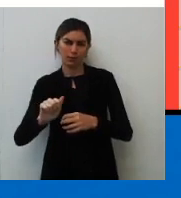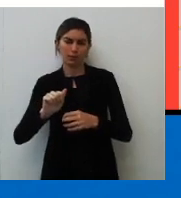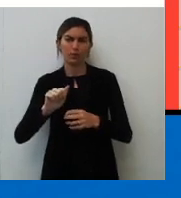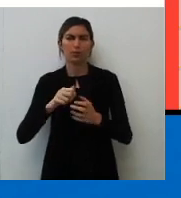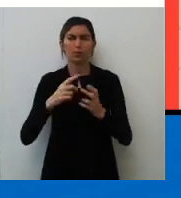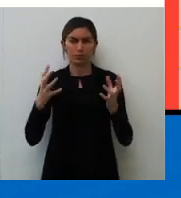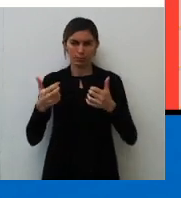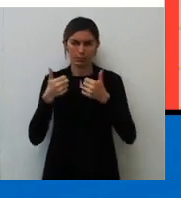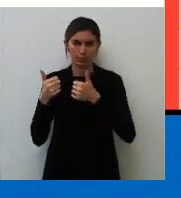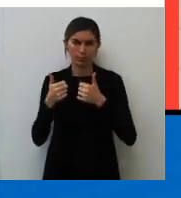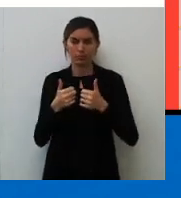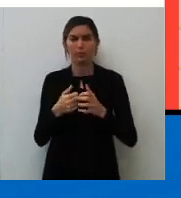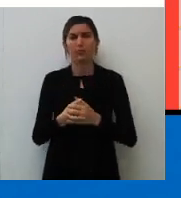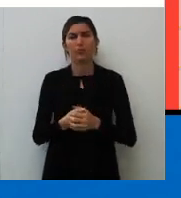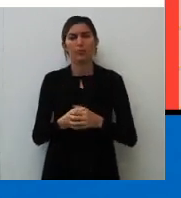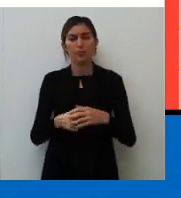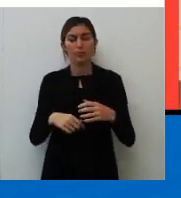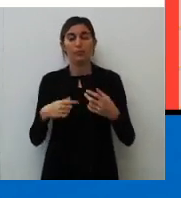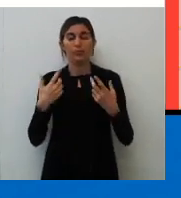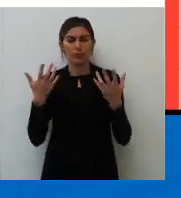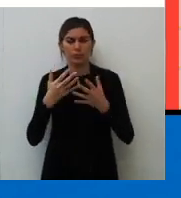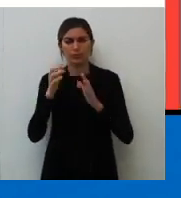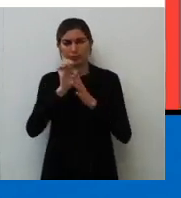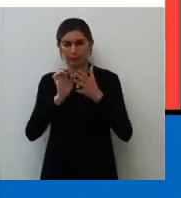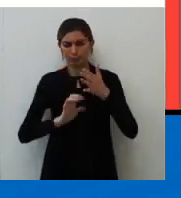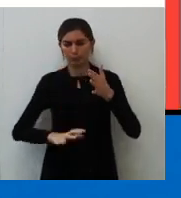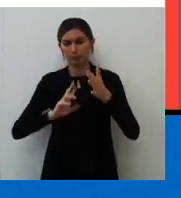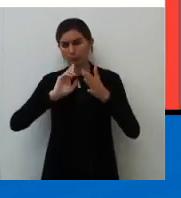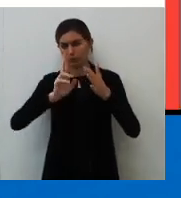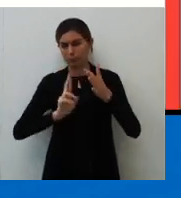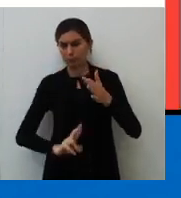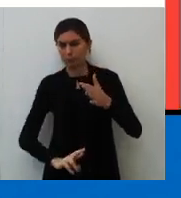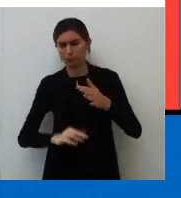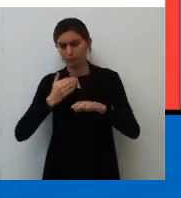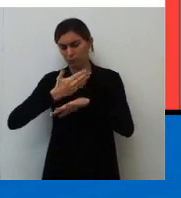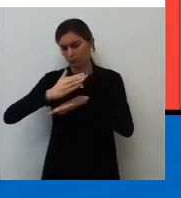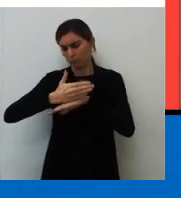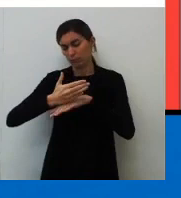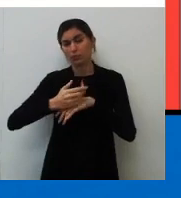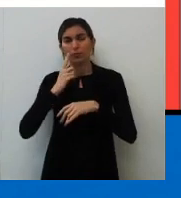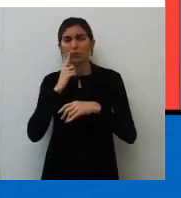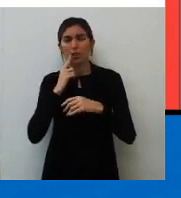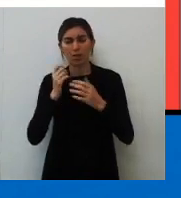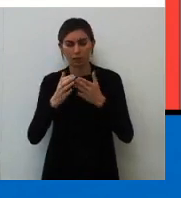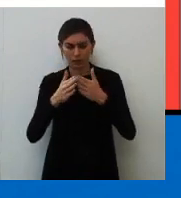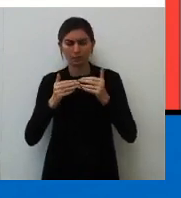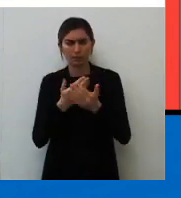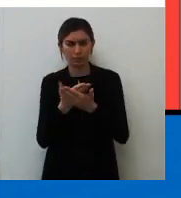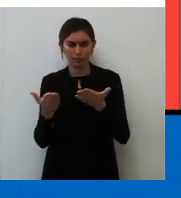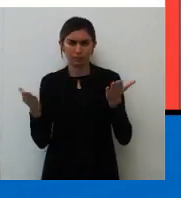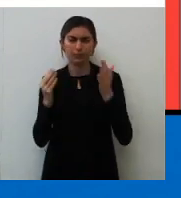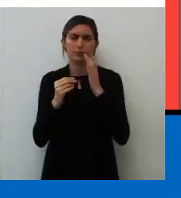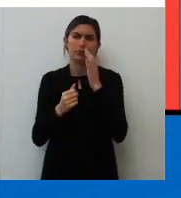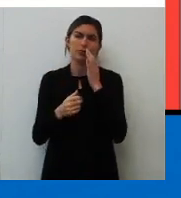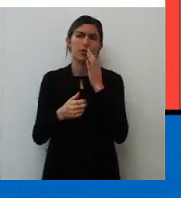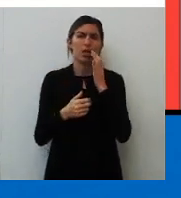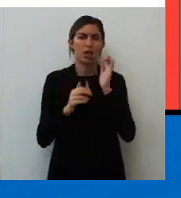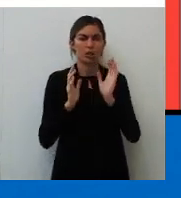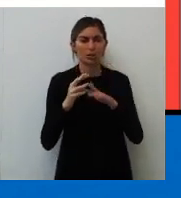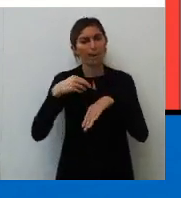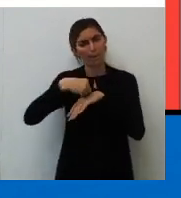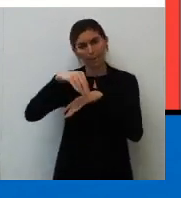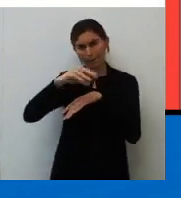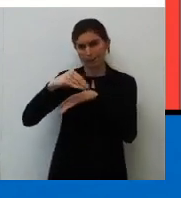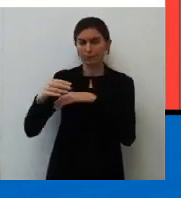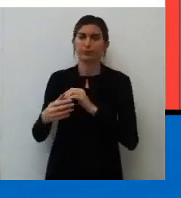Beleza? Então, se liga nisso. Tem aqui uns exercíciozinhos, ó, pra gente treinar. E eu vou pedir a vocês, inclusive, já pra mandar